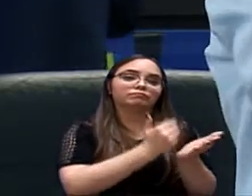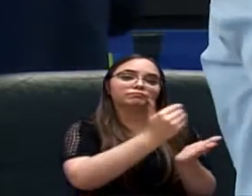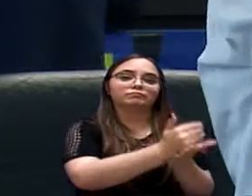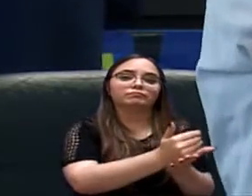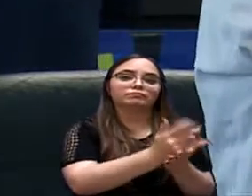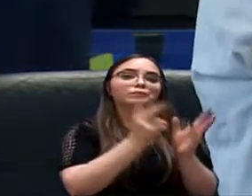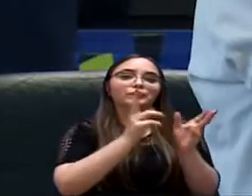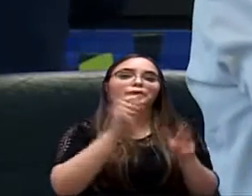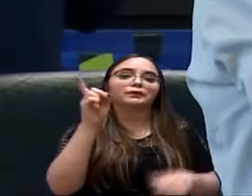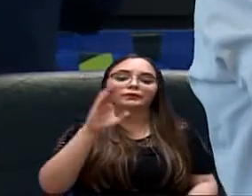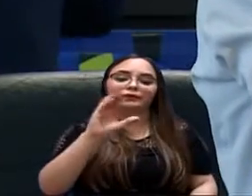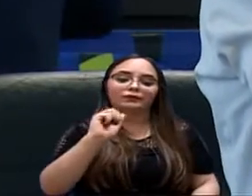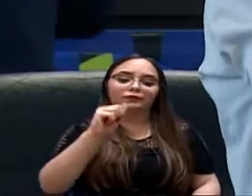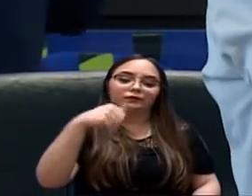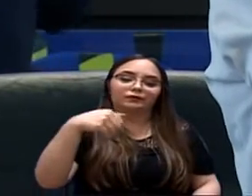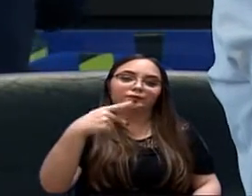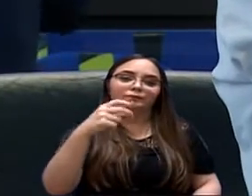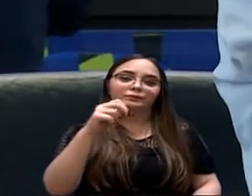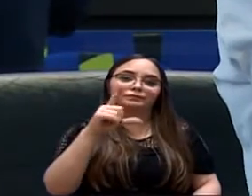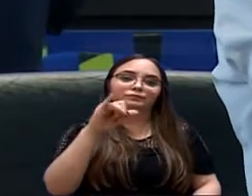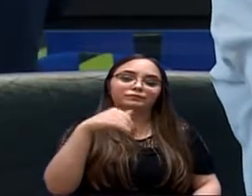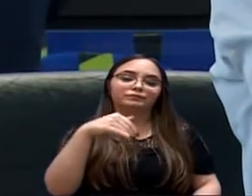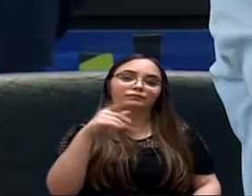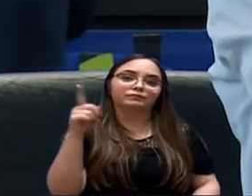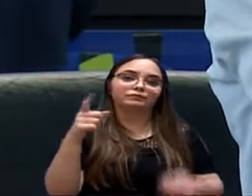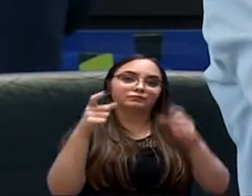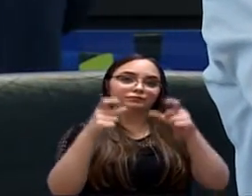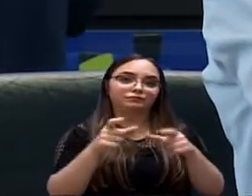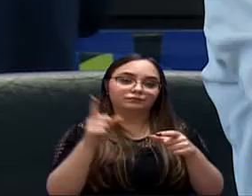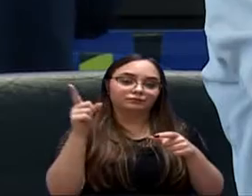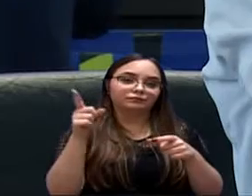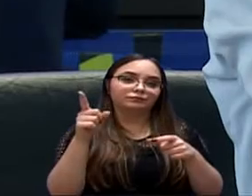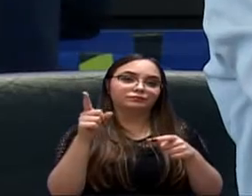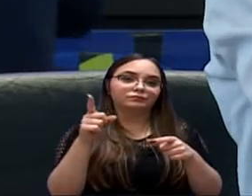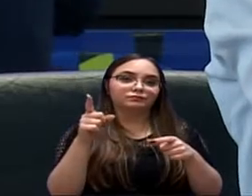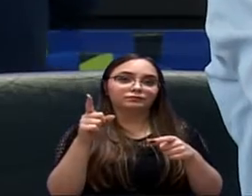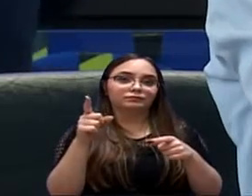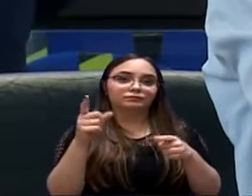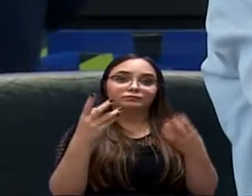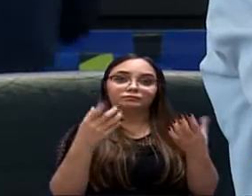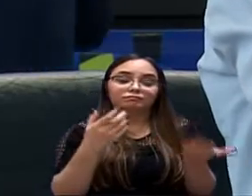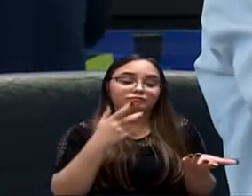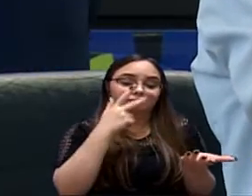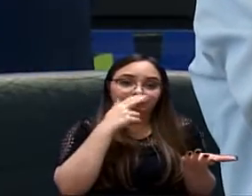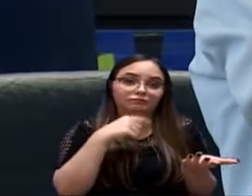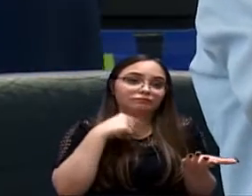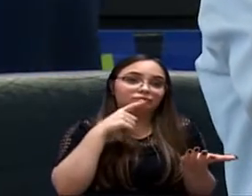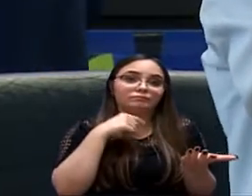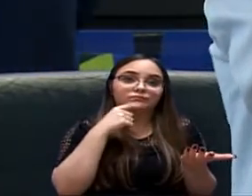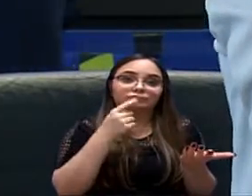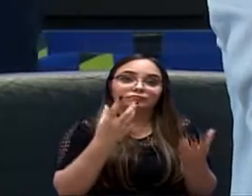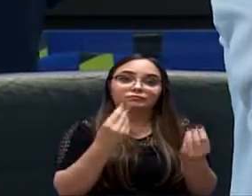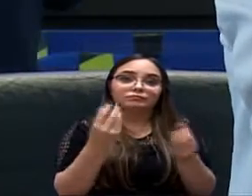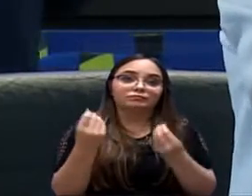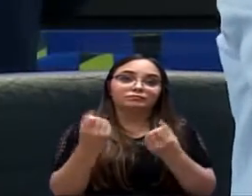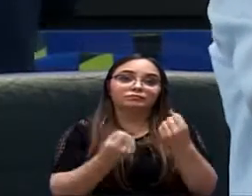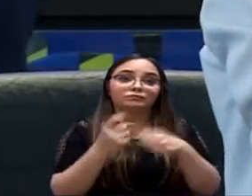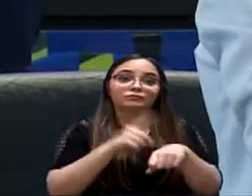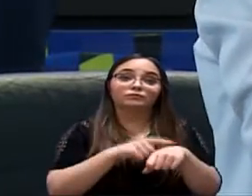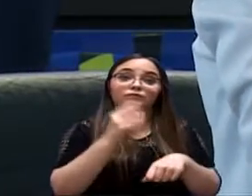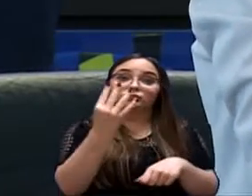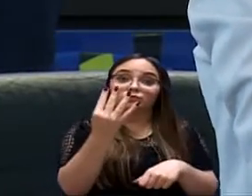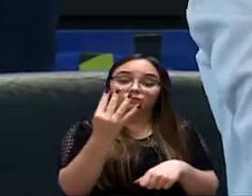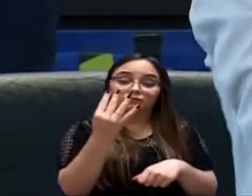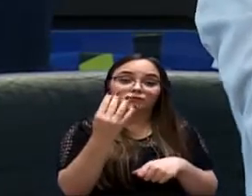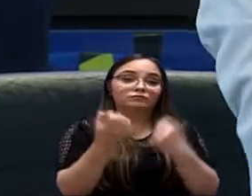que nem no Campolim. O bairro do Campolim, altos do Campolim, está ficando inviável. Ninguém anda depois das quatro horas